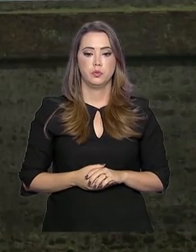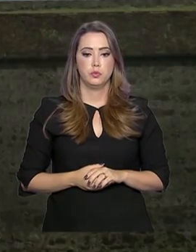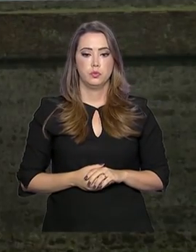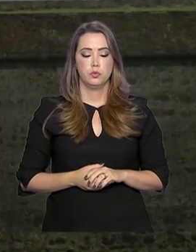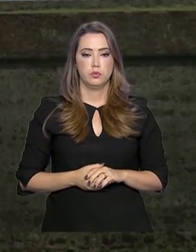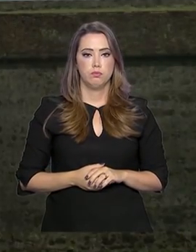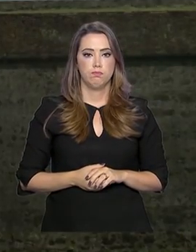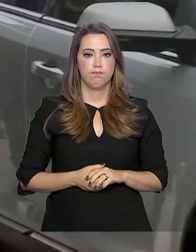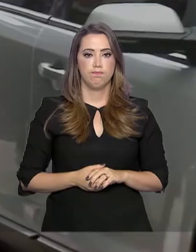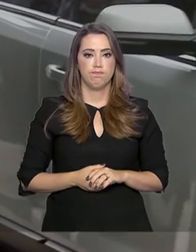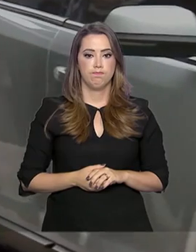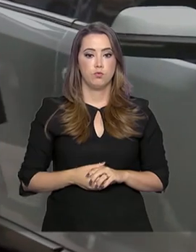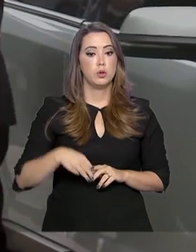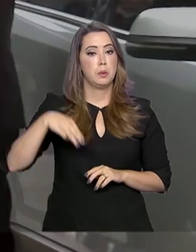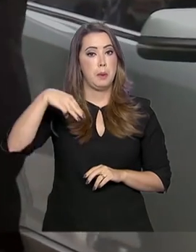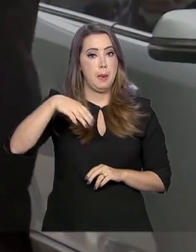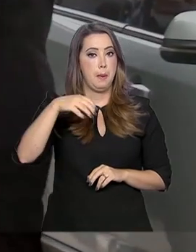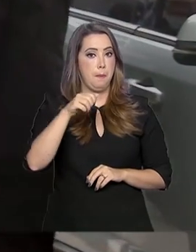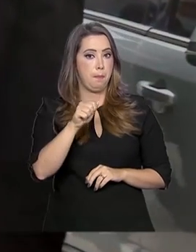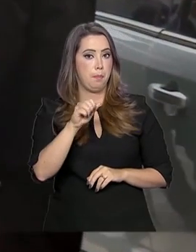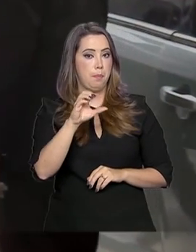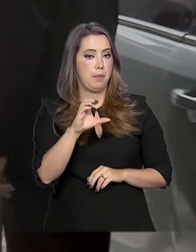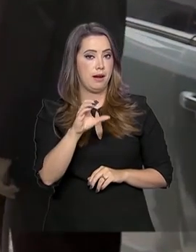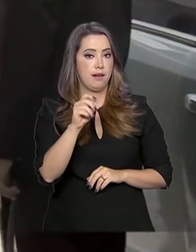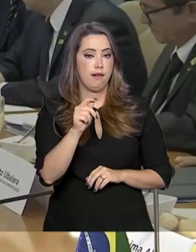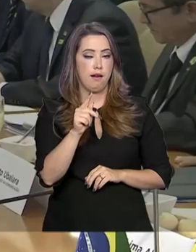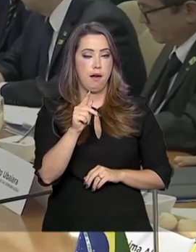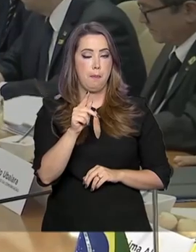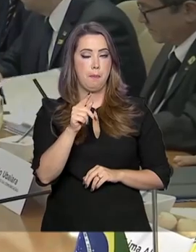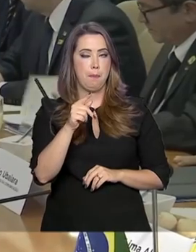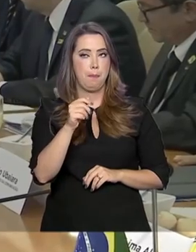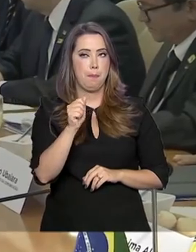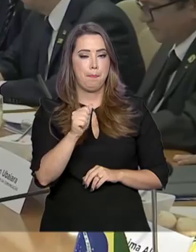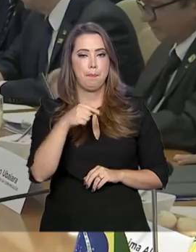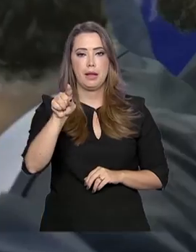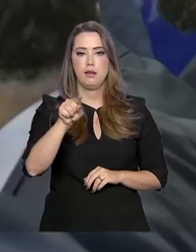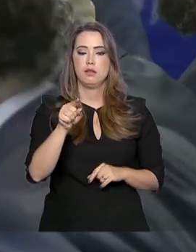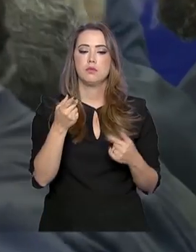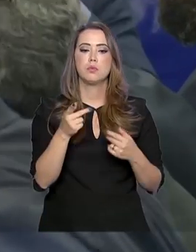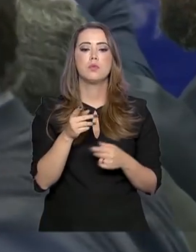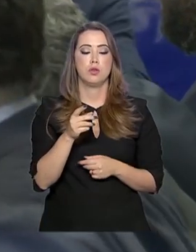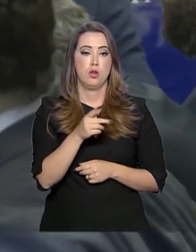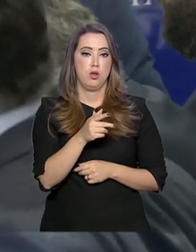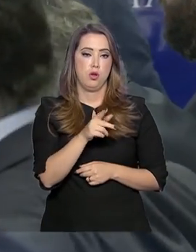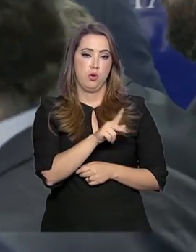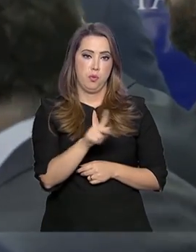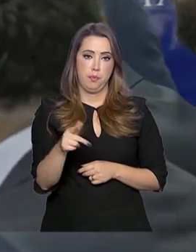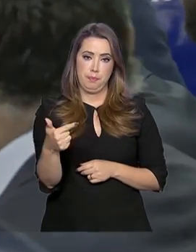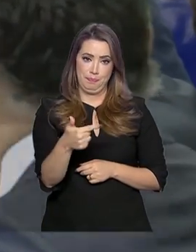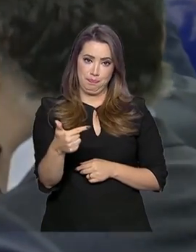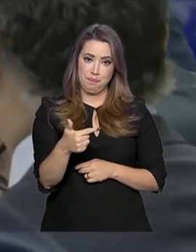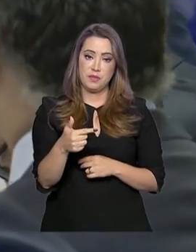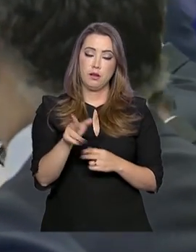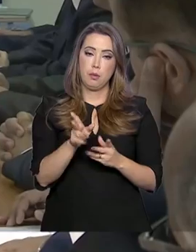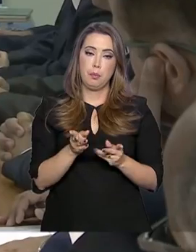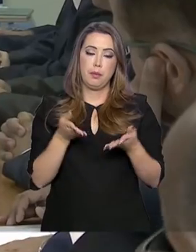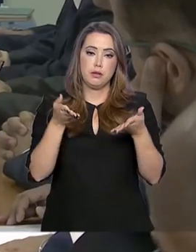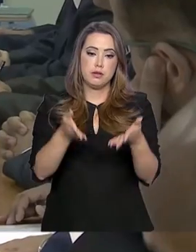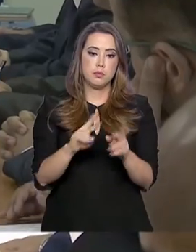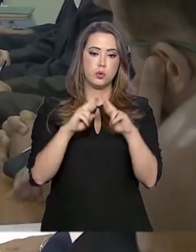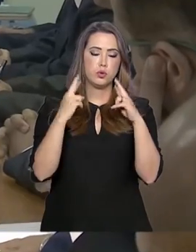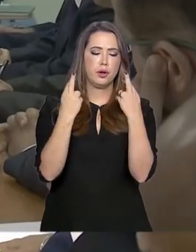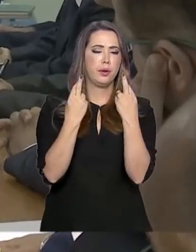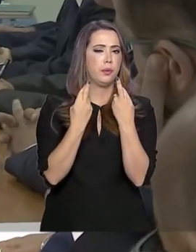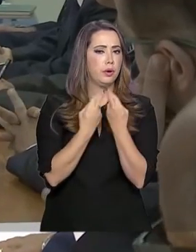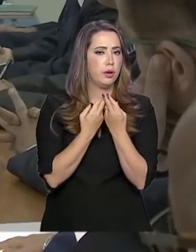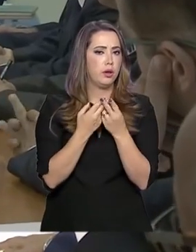Em Macapá, o vice-presidente Hamilton Mourão participou de mais uma reunião com o governo e lideranças locais para